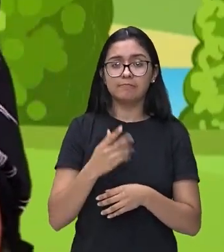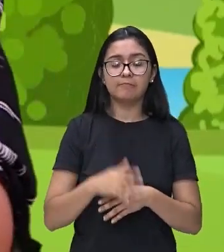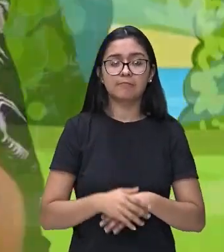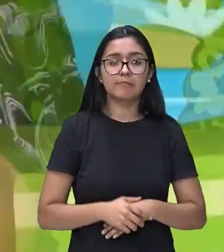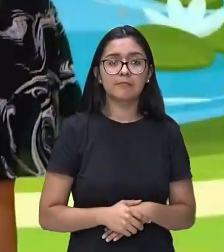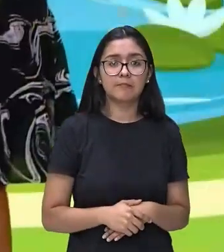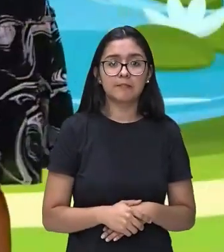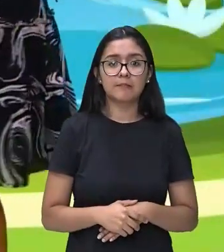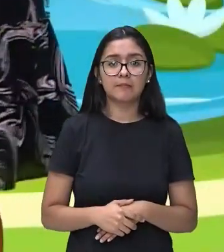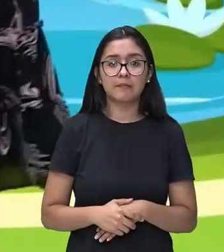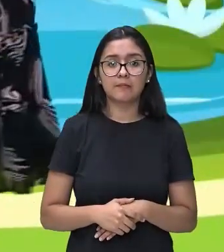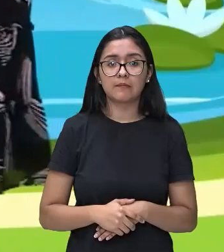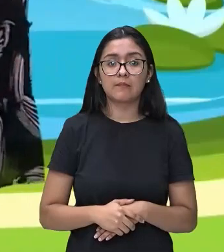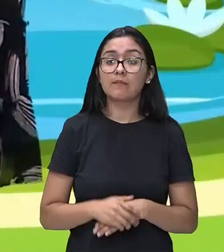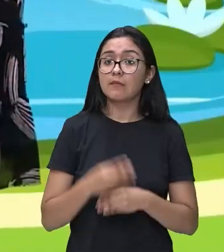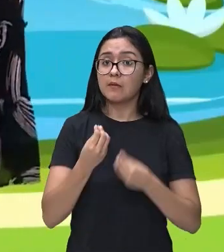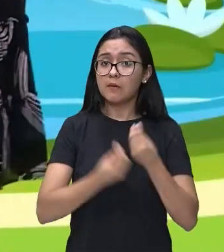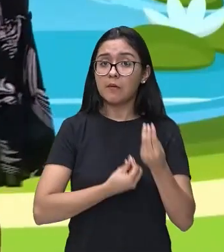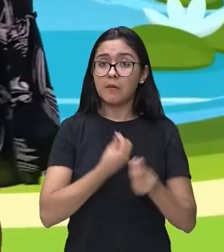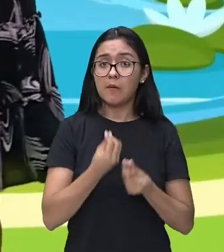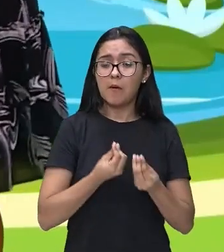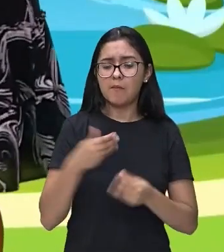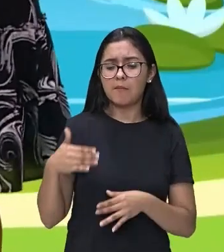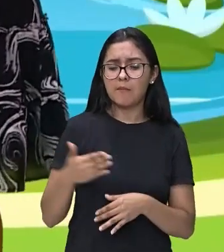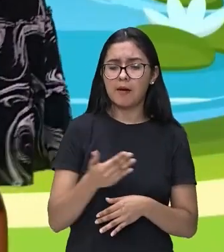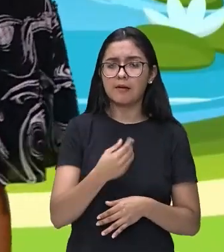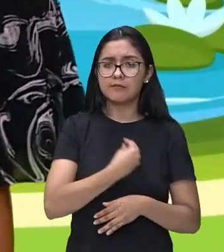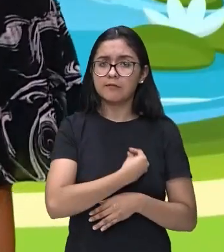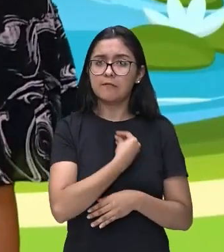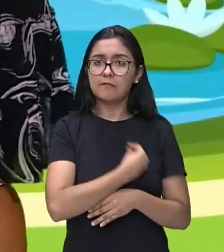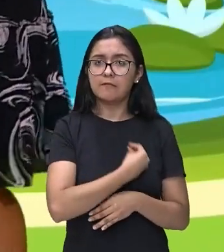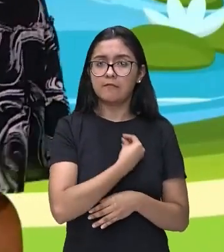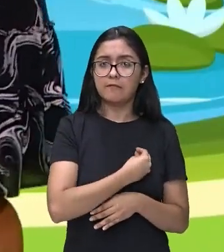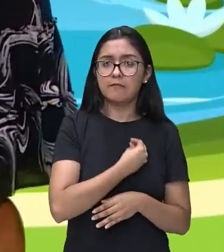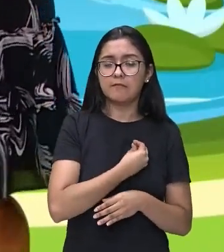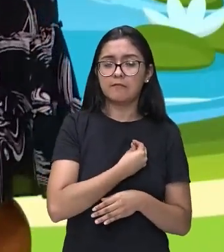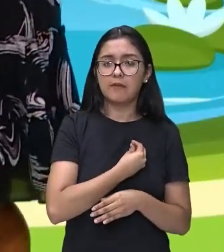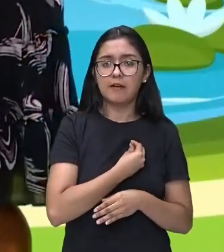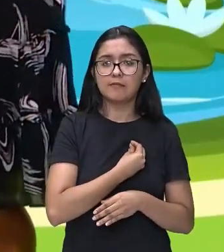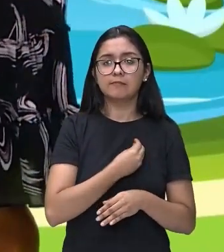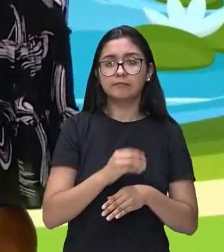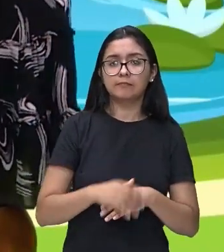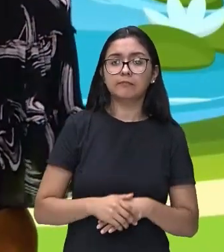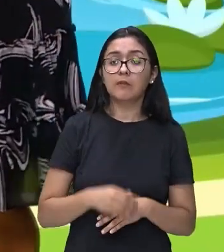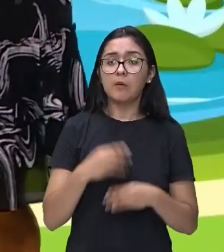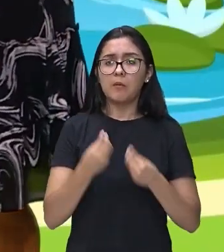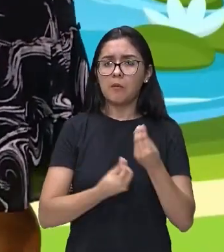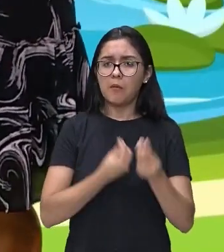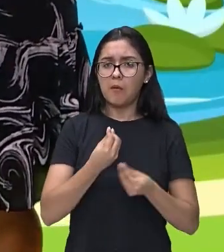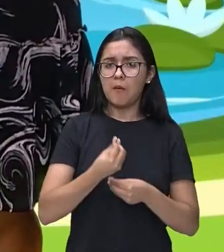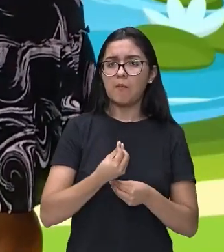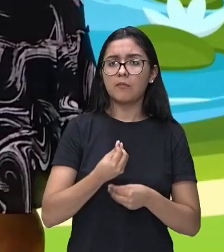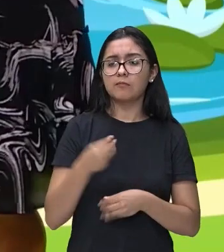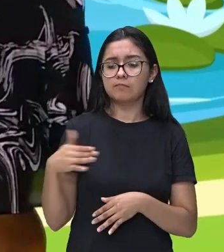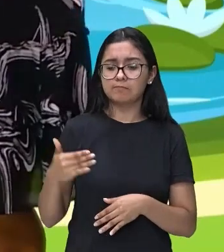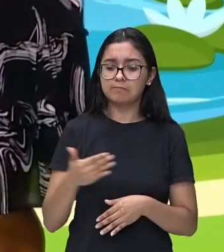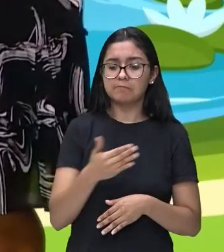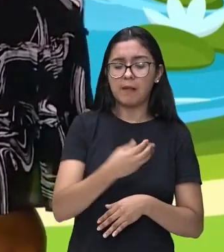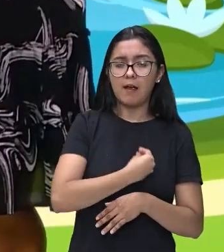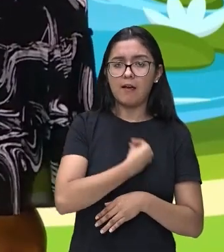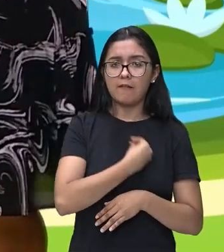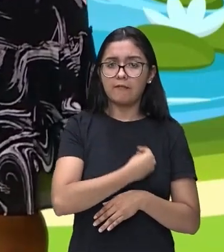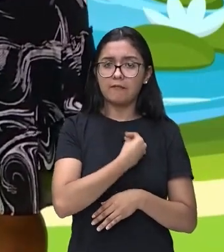companhia? Como pode um peixe vivo viver fora d'água fria? Como pode um peixe